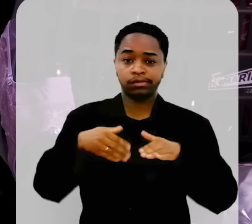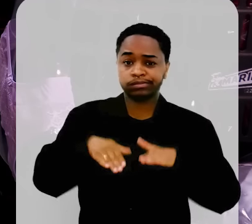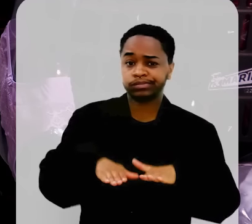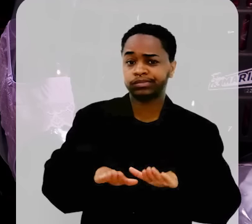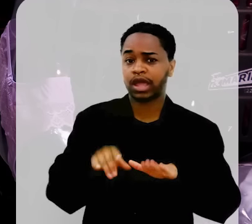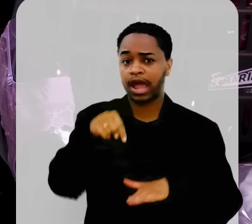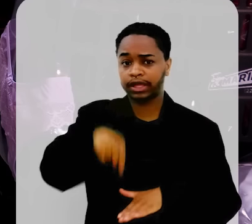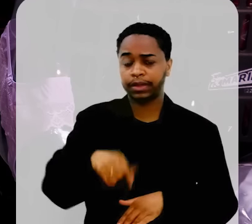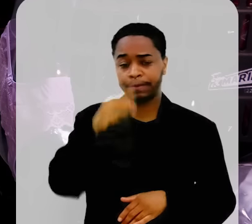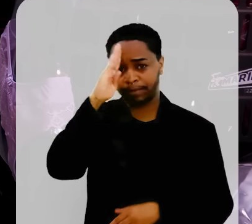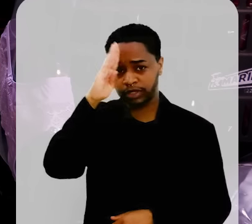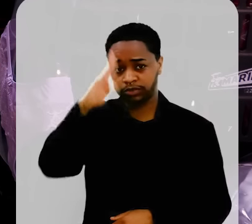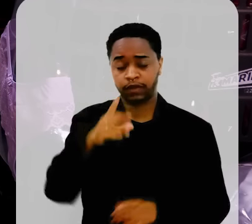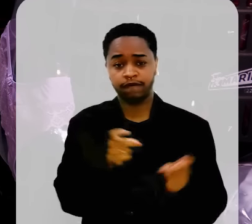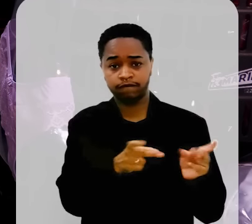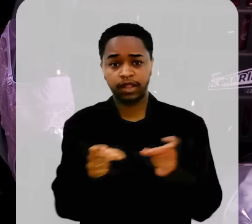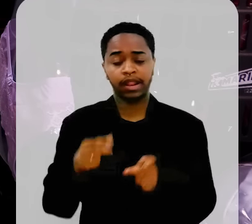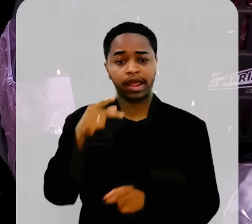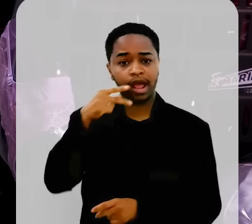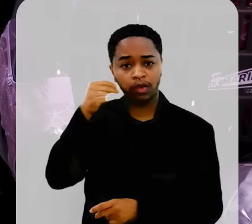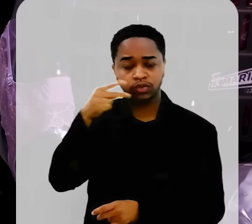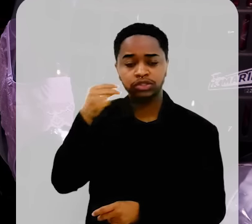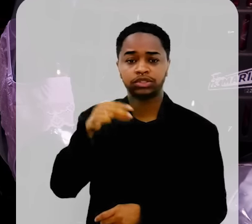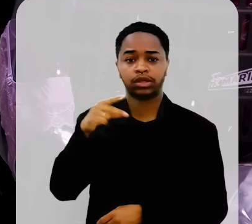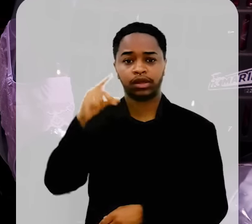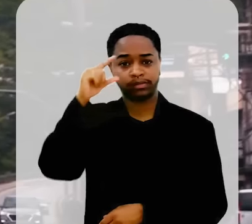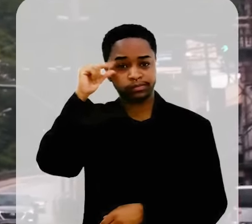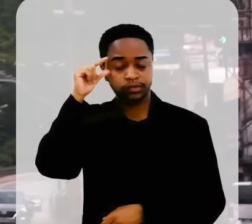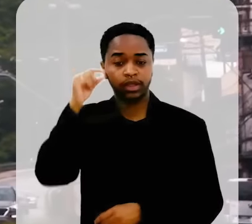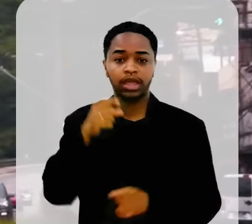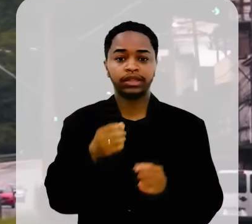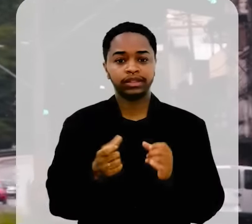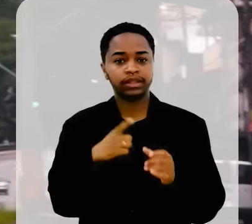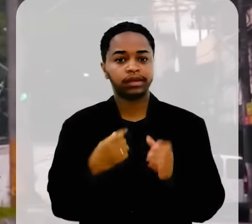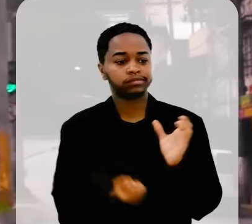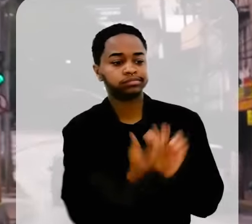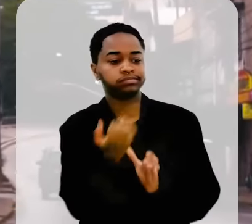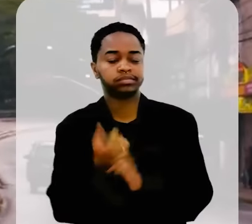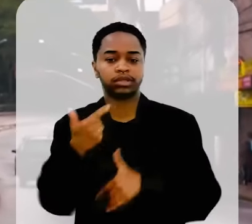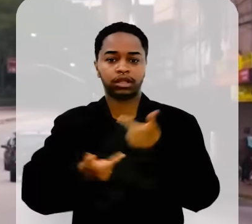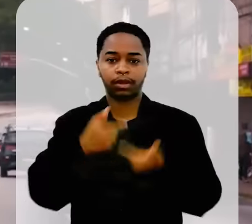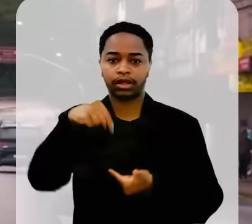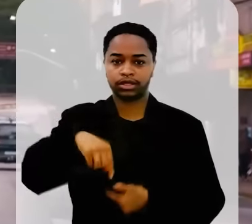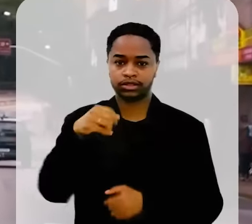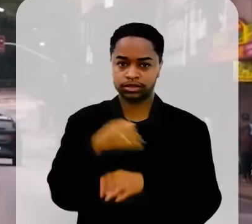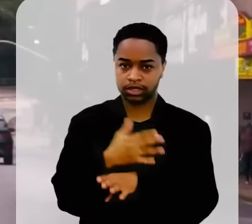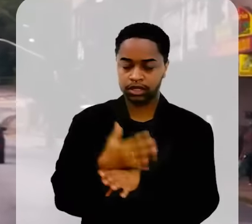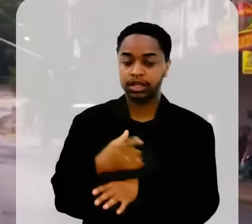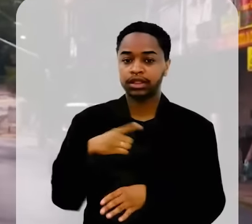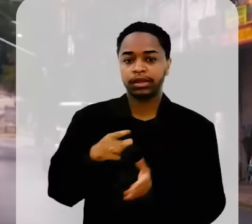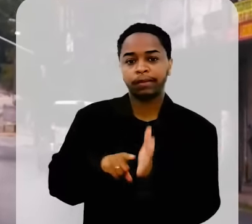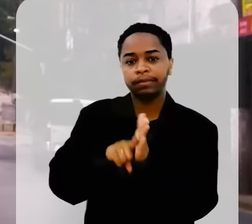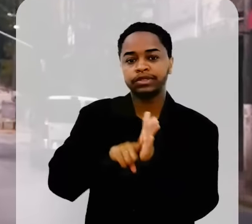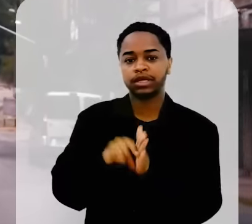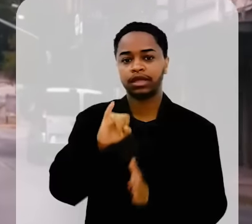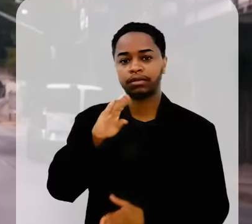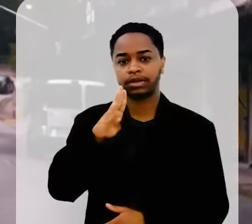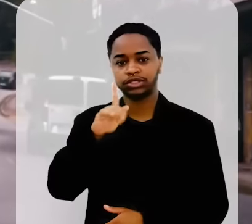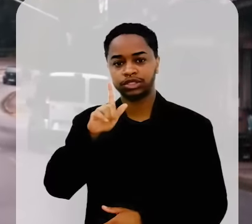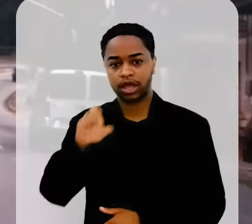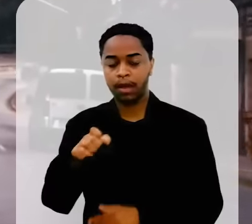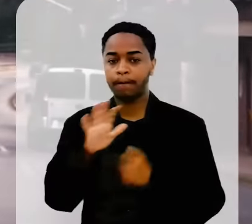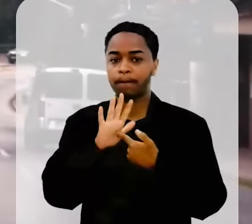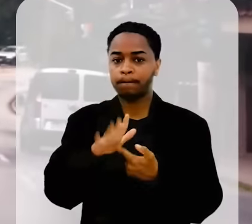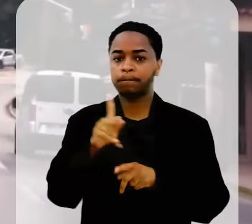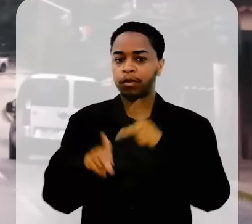principalmente de lingerie, geram emprego e renda para a cidade. No último censo demográfico do IPGE, a população de Bom Jardim